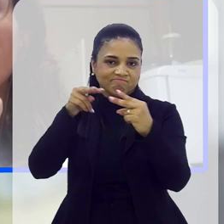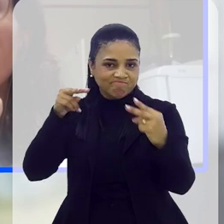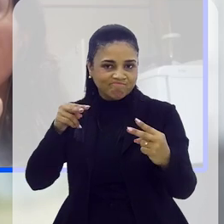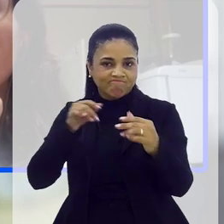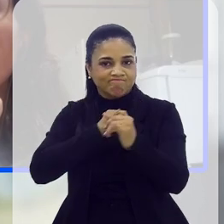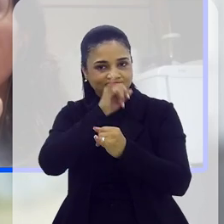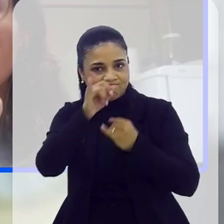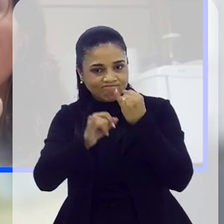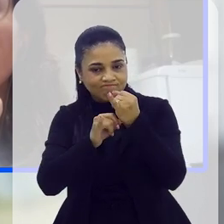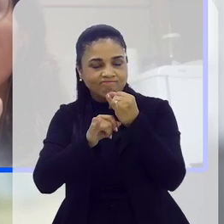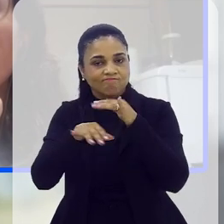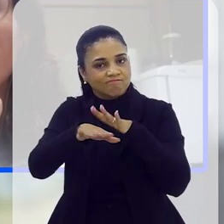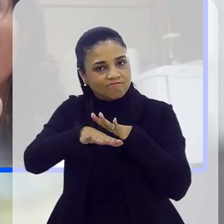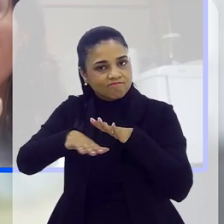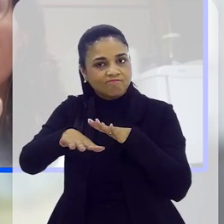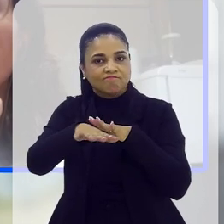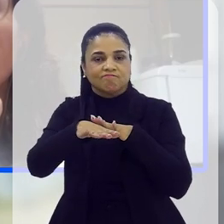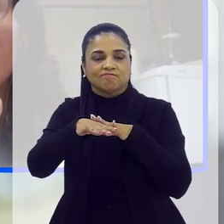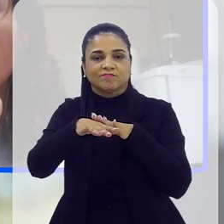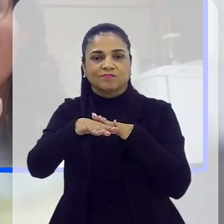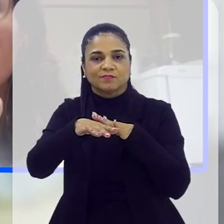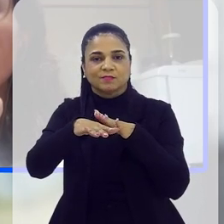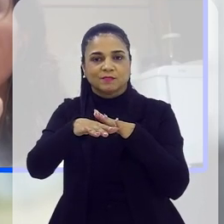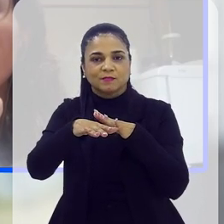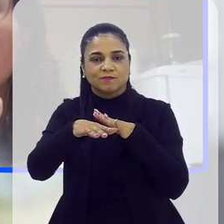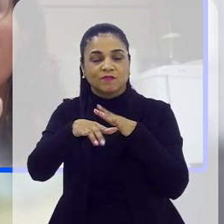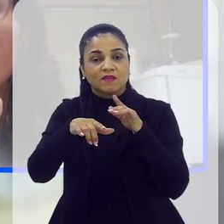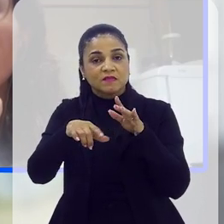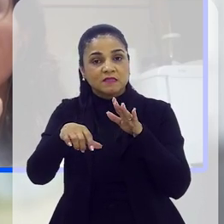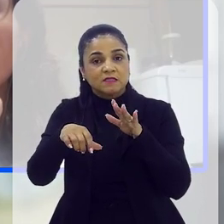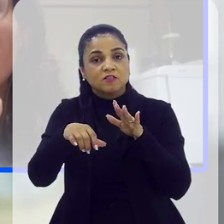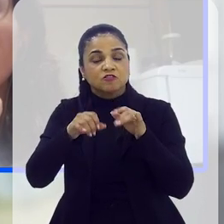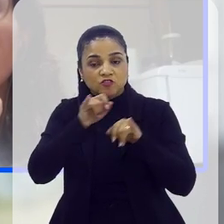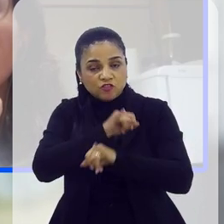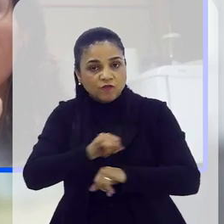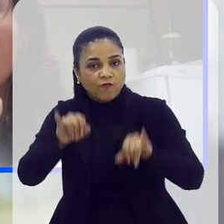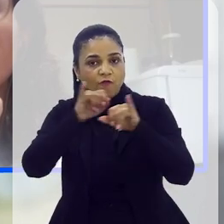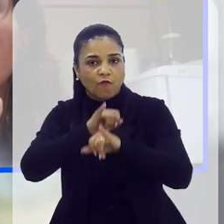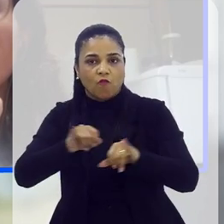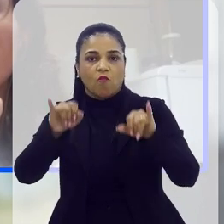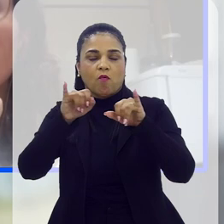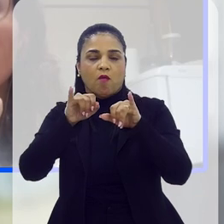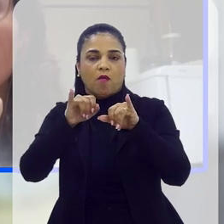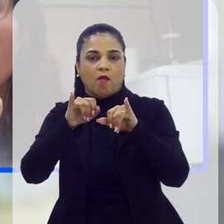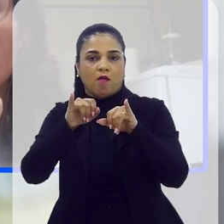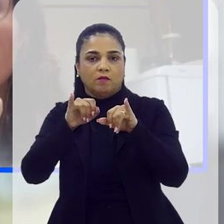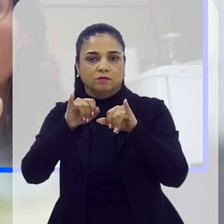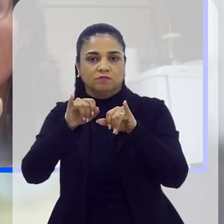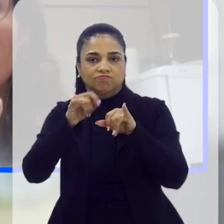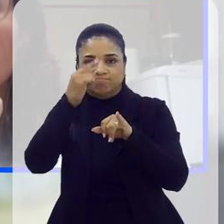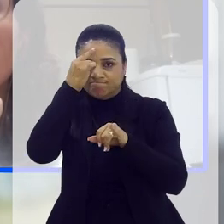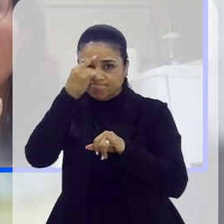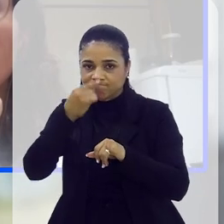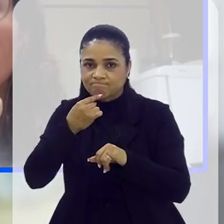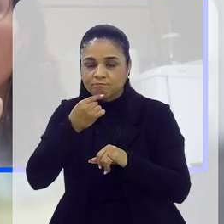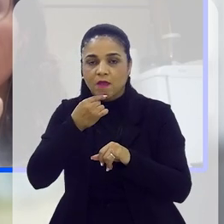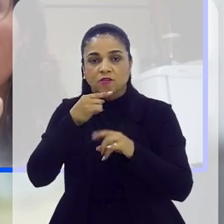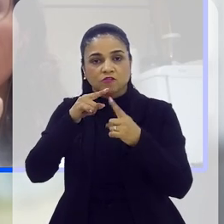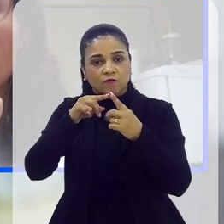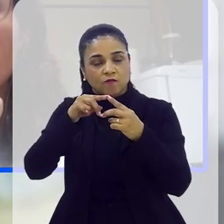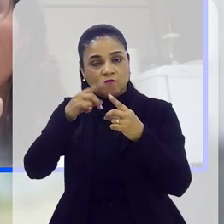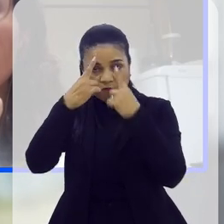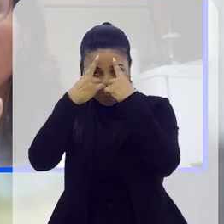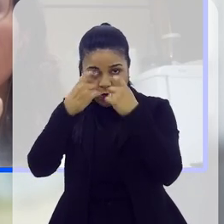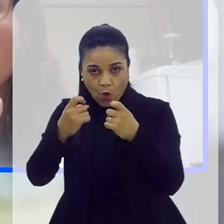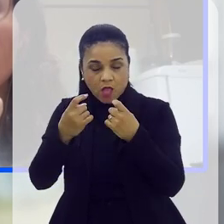provedores dos espaços cibernéticos, onde são divulgados esses atos de